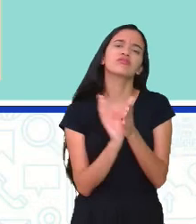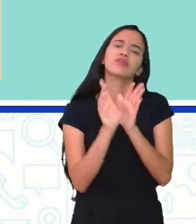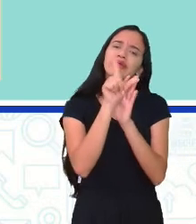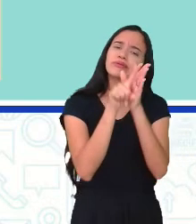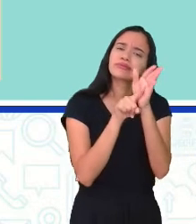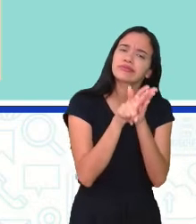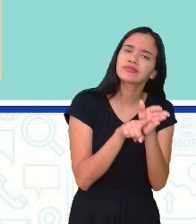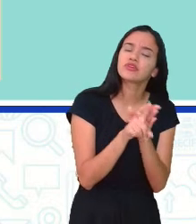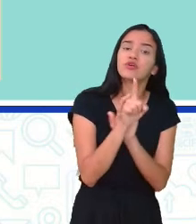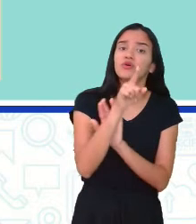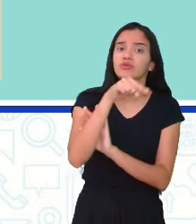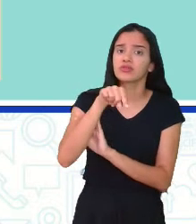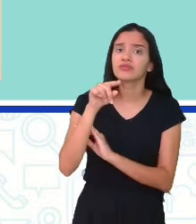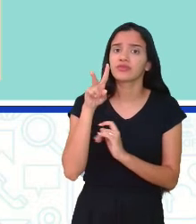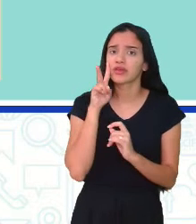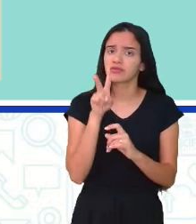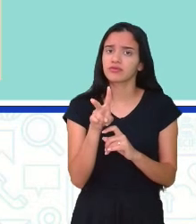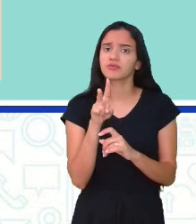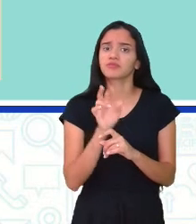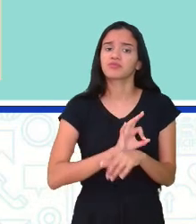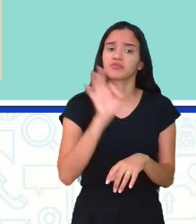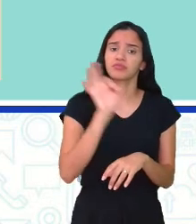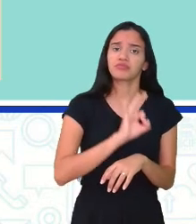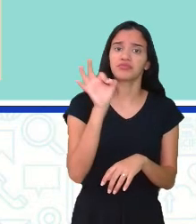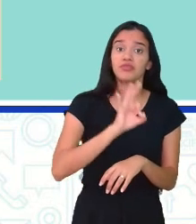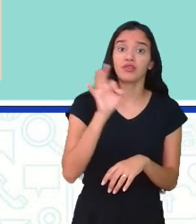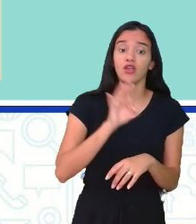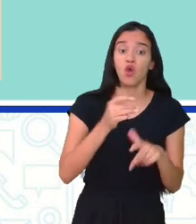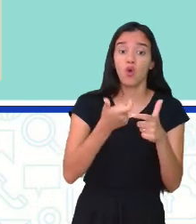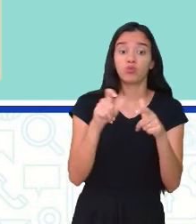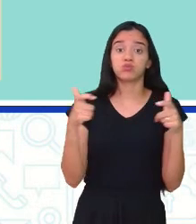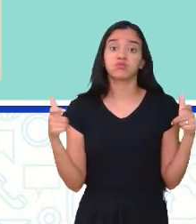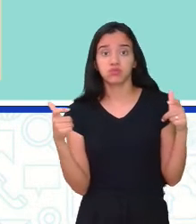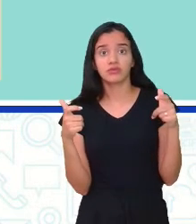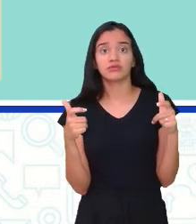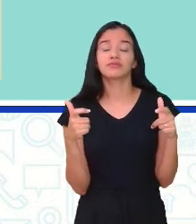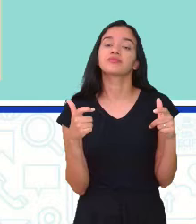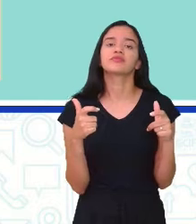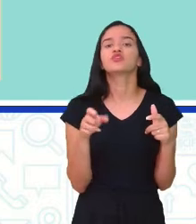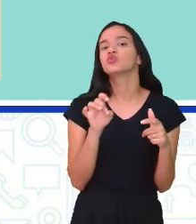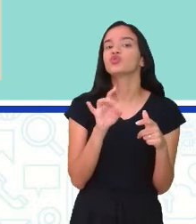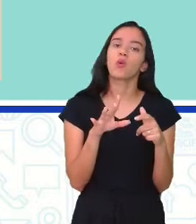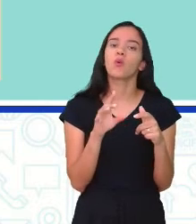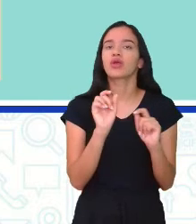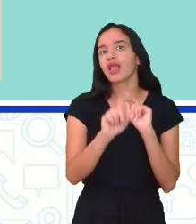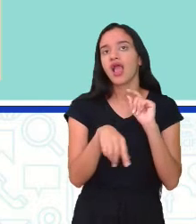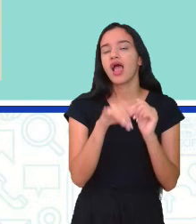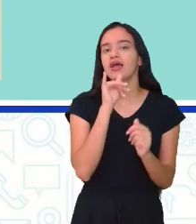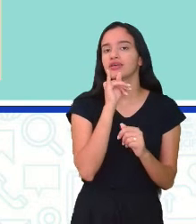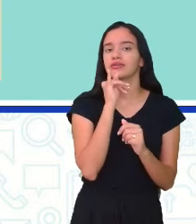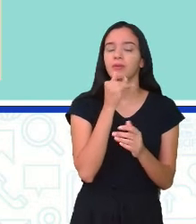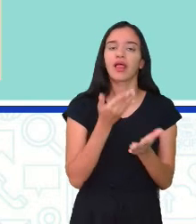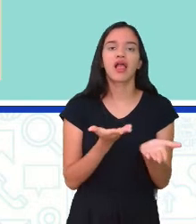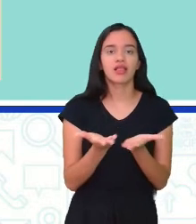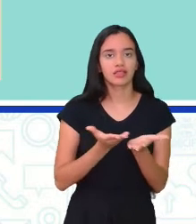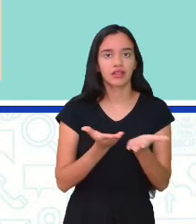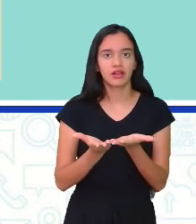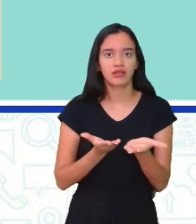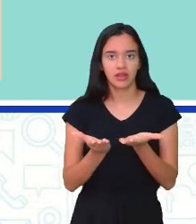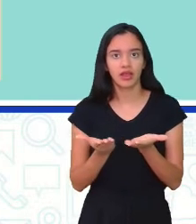pesquisa você vai ver que a incidência de sífilis ainda é grande, não é? Só que como ela é tratada